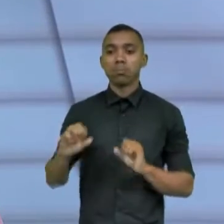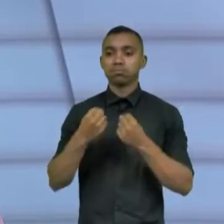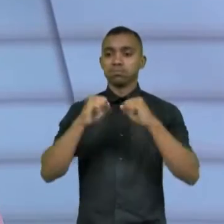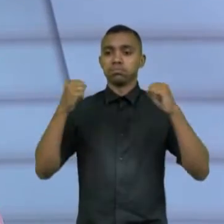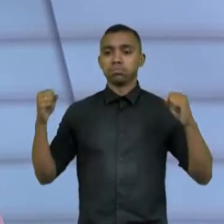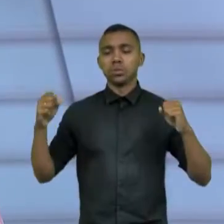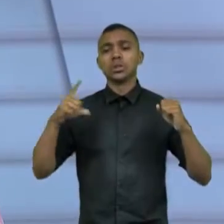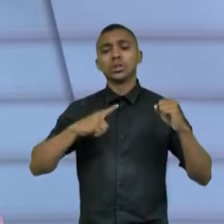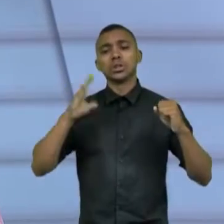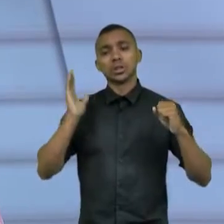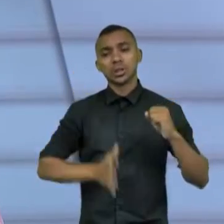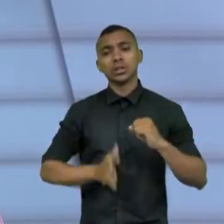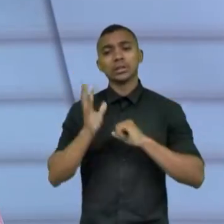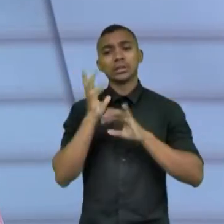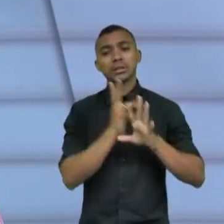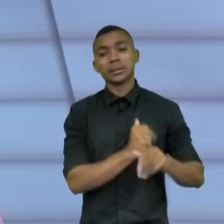números.